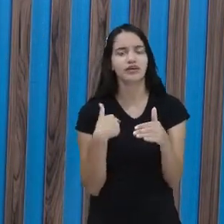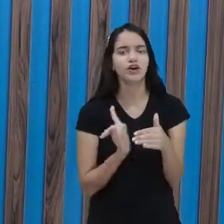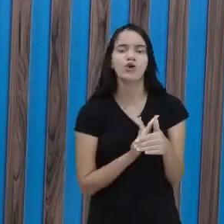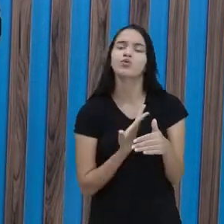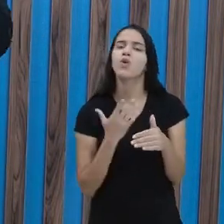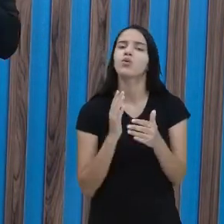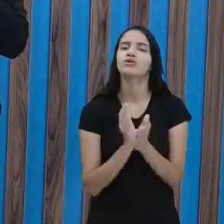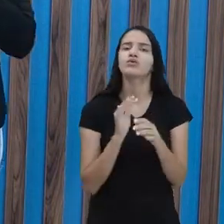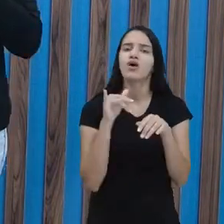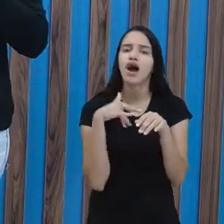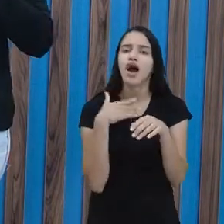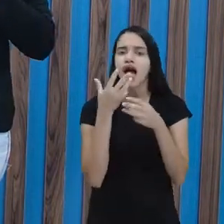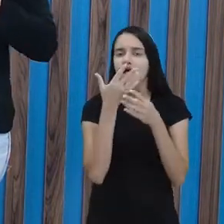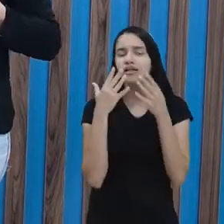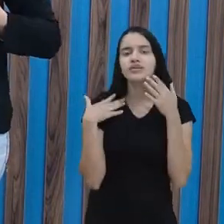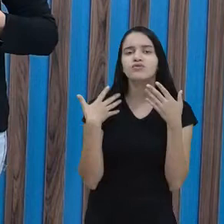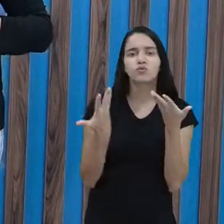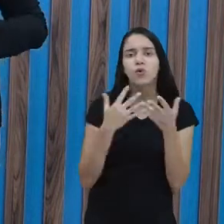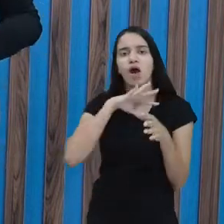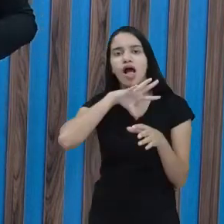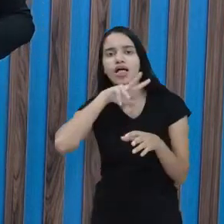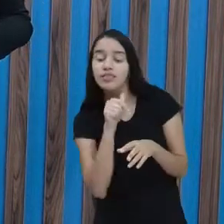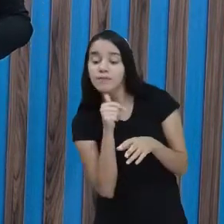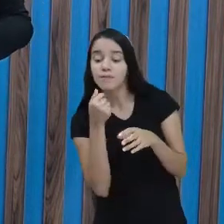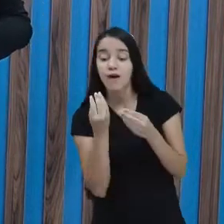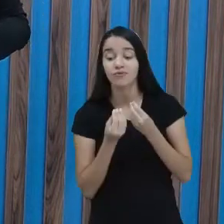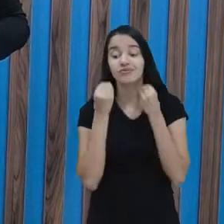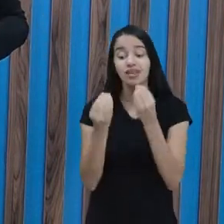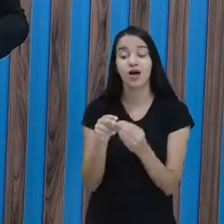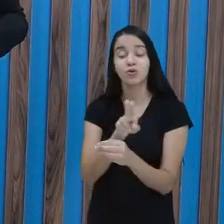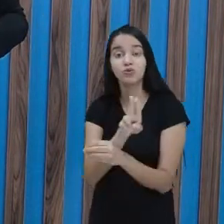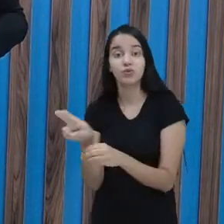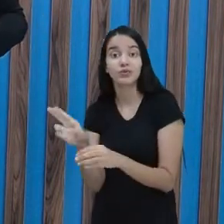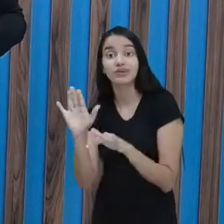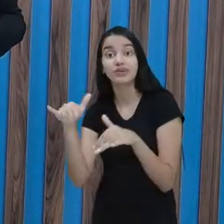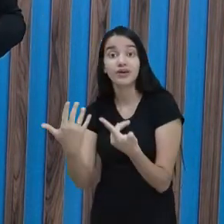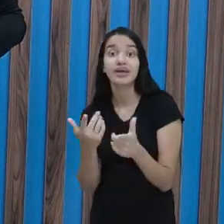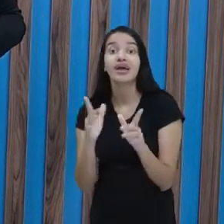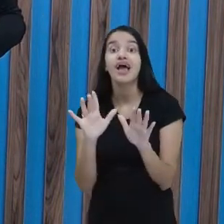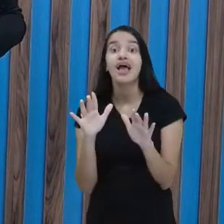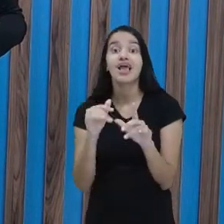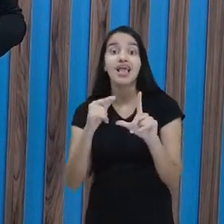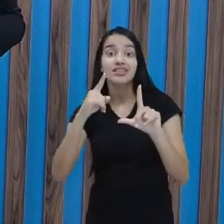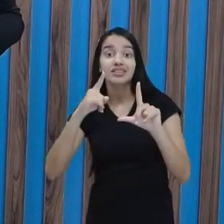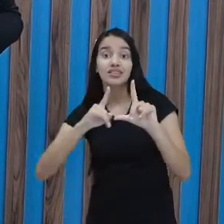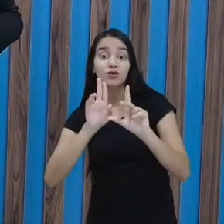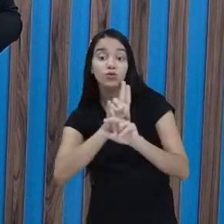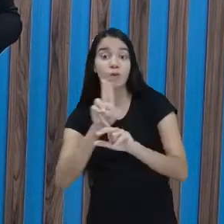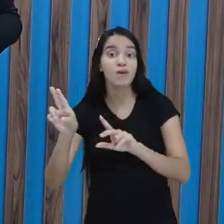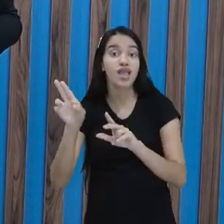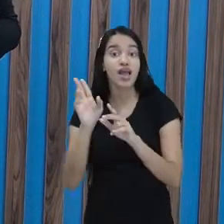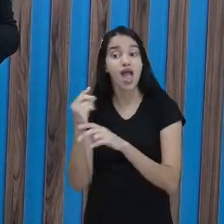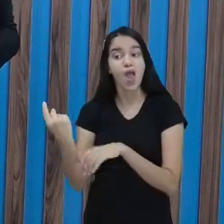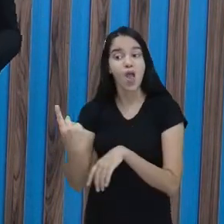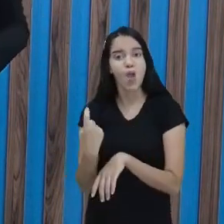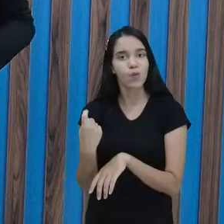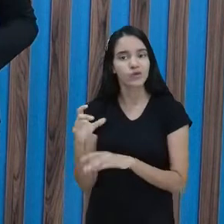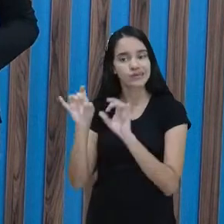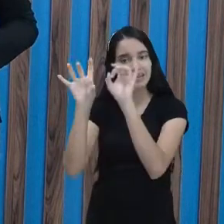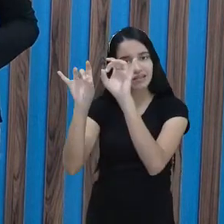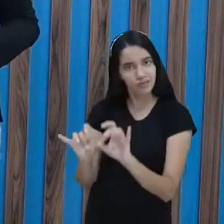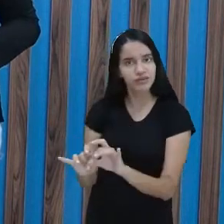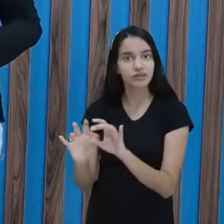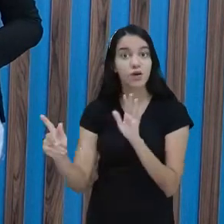animalzinho de estimação e a gente dar um nome a ele. Então, esse nome é único, é especial. Aí, vira o